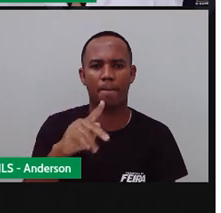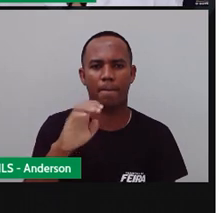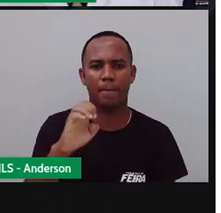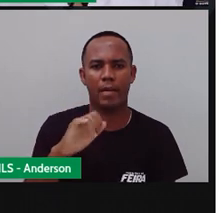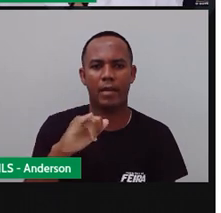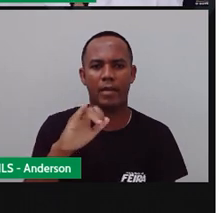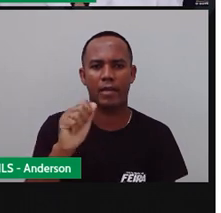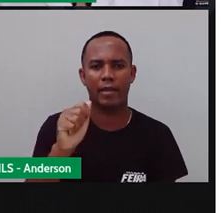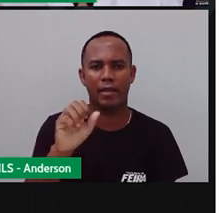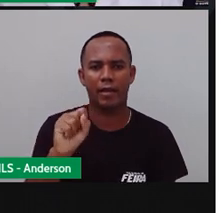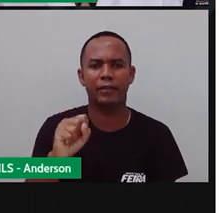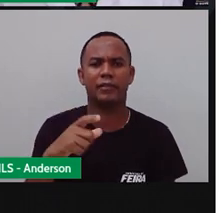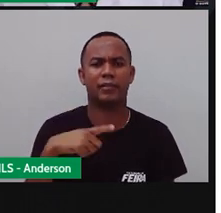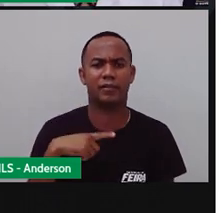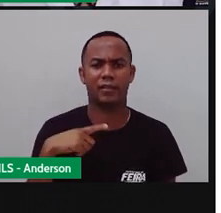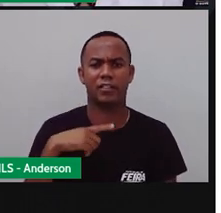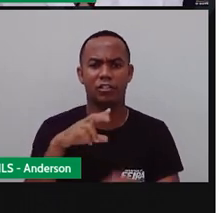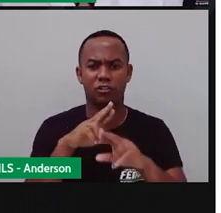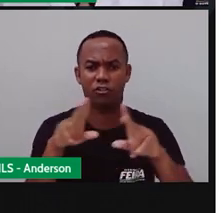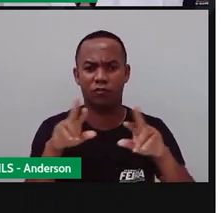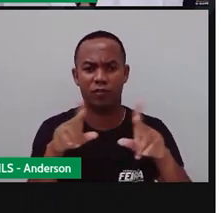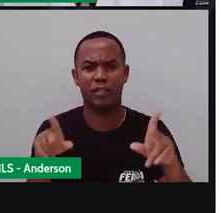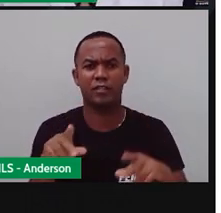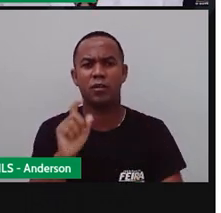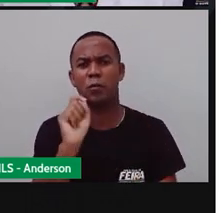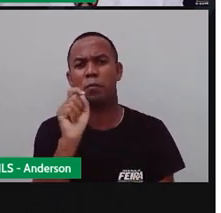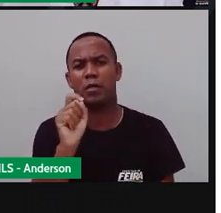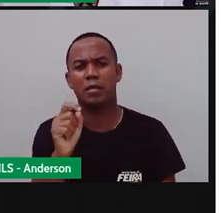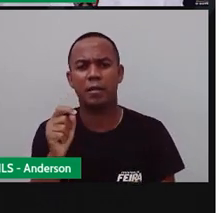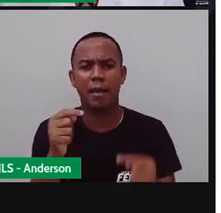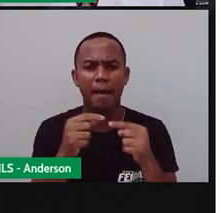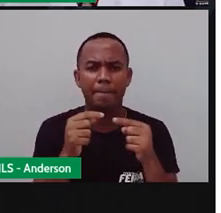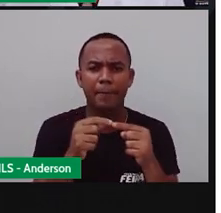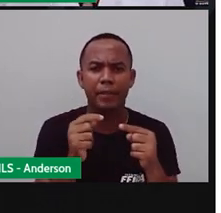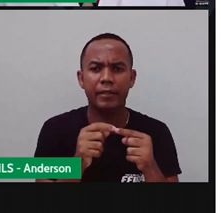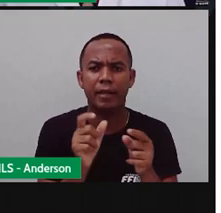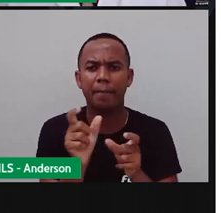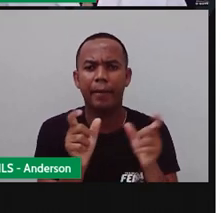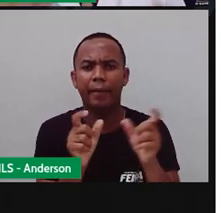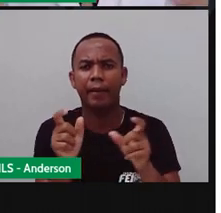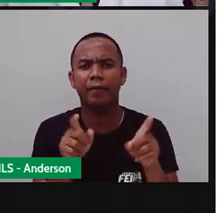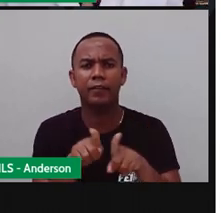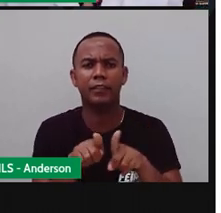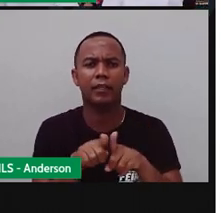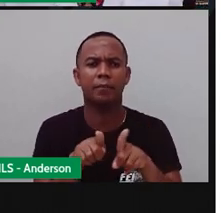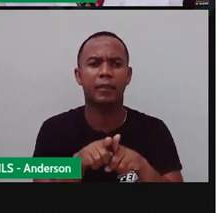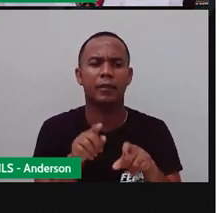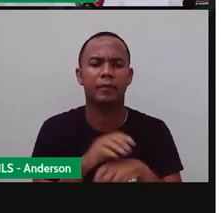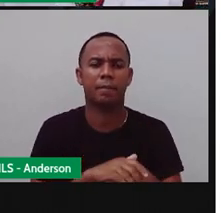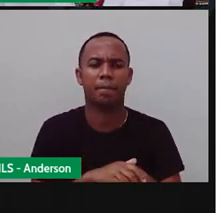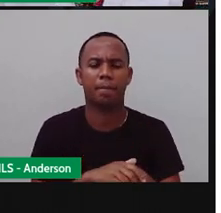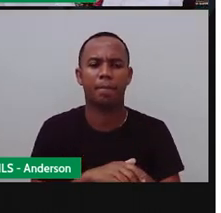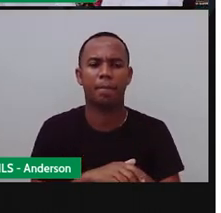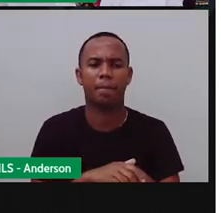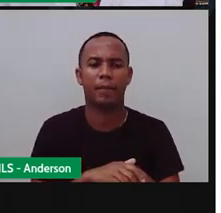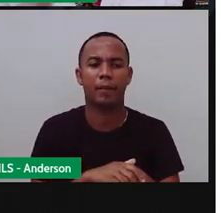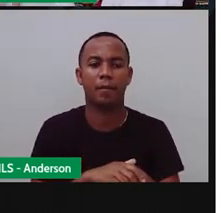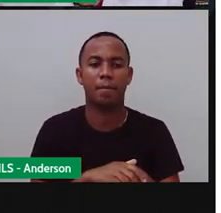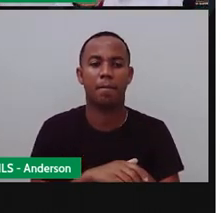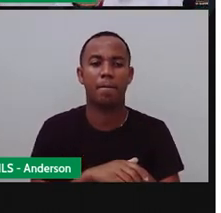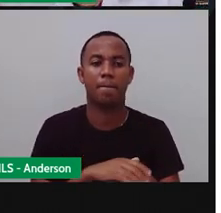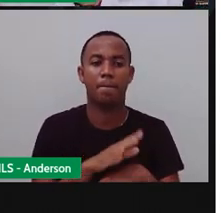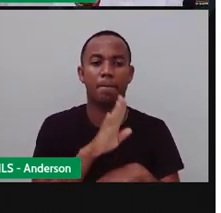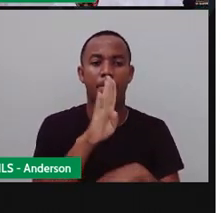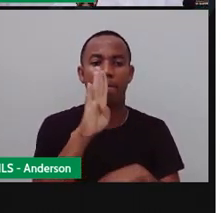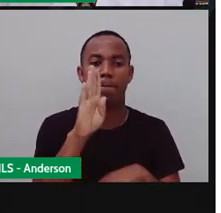falando sobre a do relógio, mas existem o quê? Tantas outras, né? Por exemplo, BUM! E aí tem